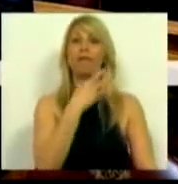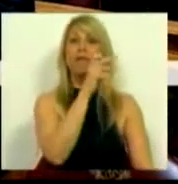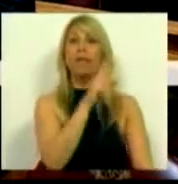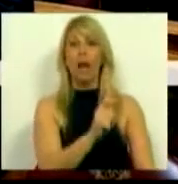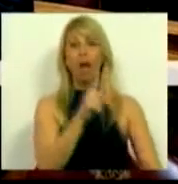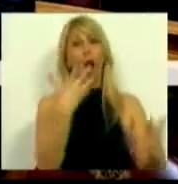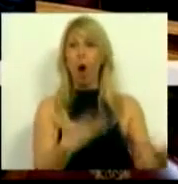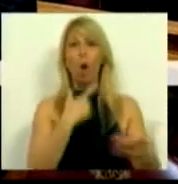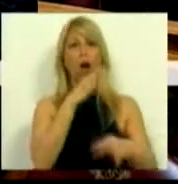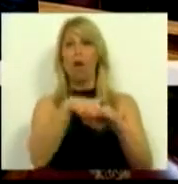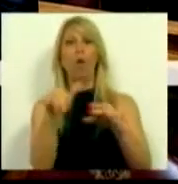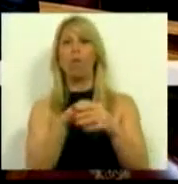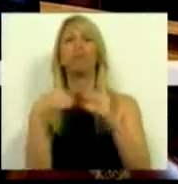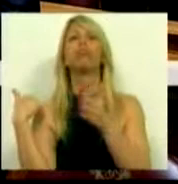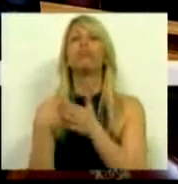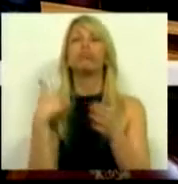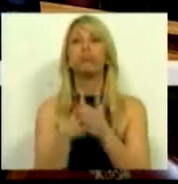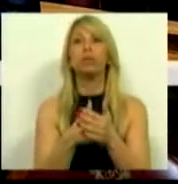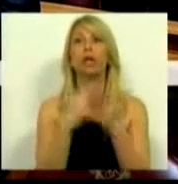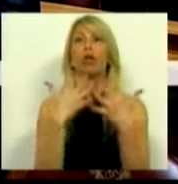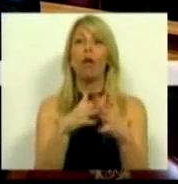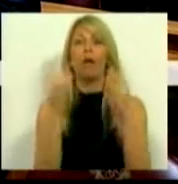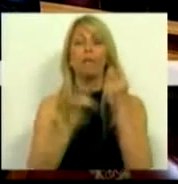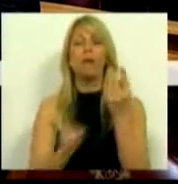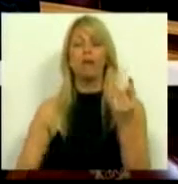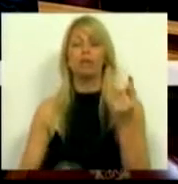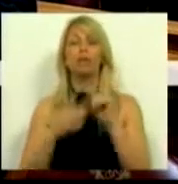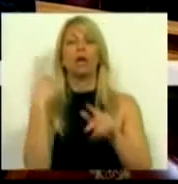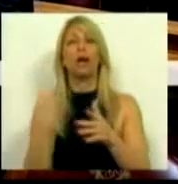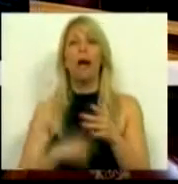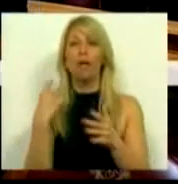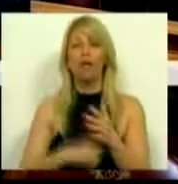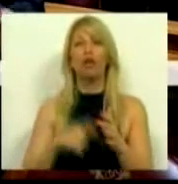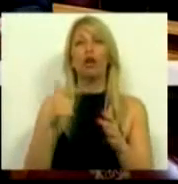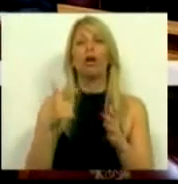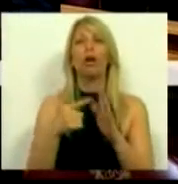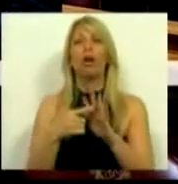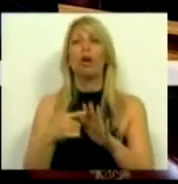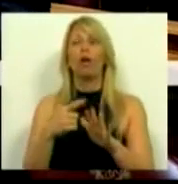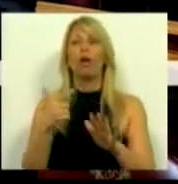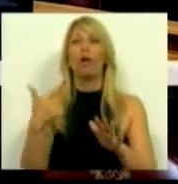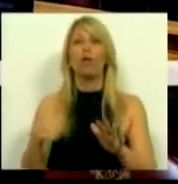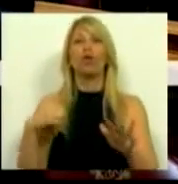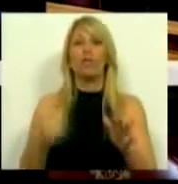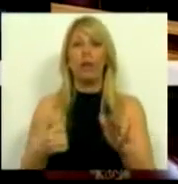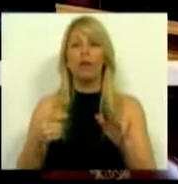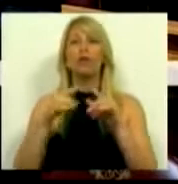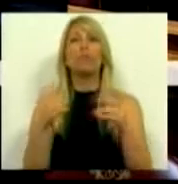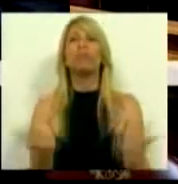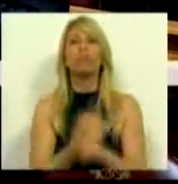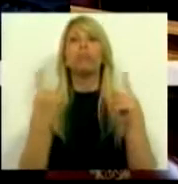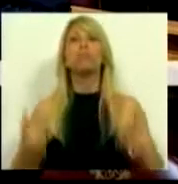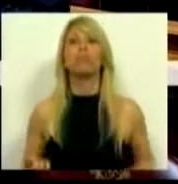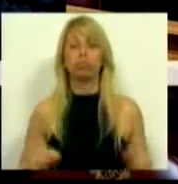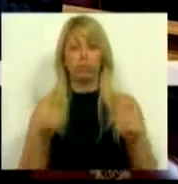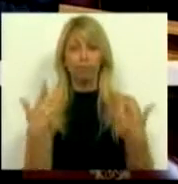reestruturação dos hospitais de Peniche, Caldas e Torres Vedras e também não pertencem a de Leiria. Portanto, neste momento